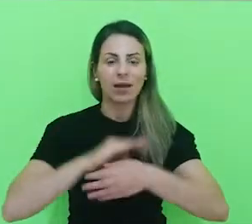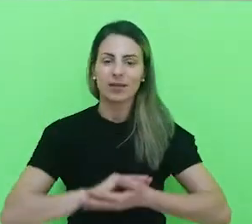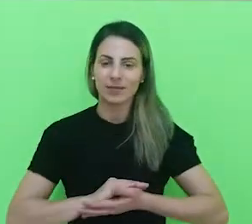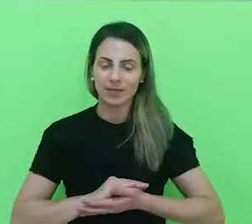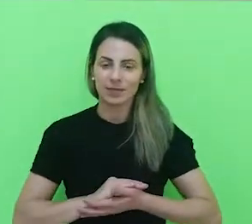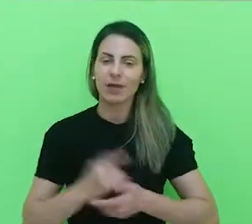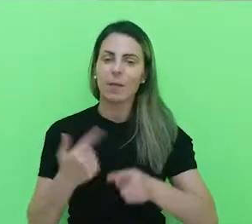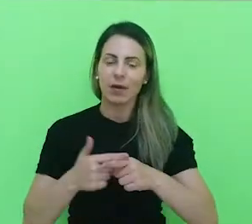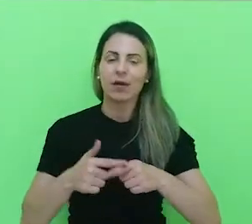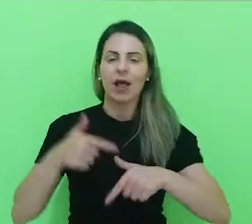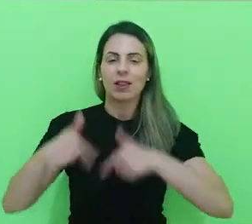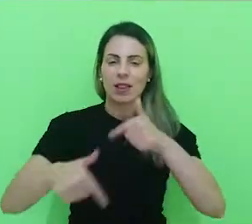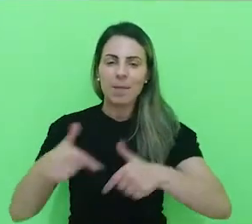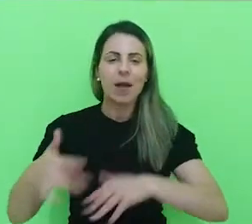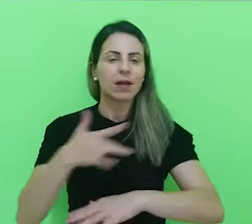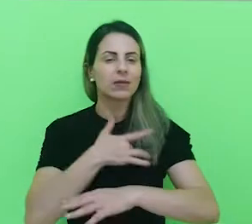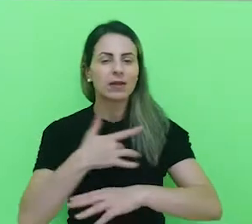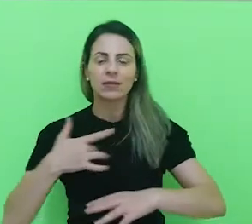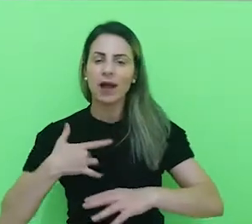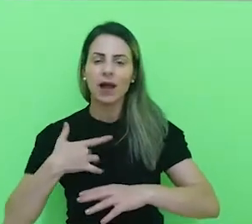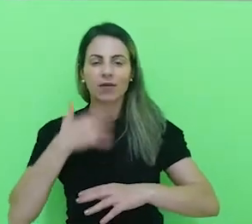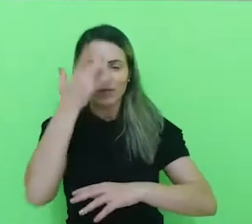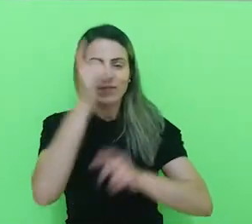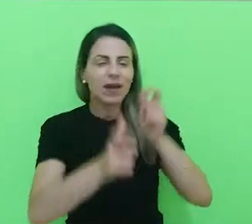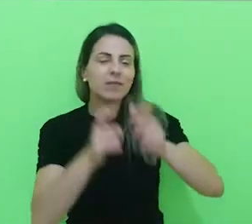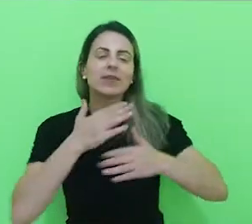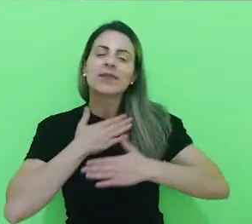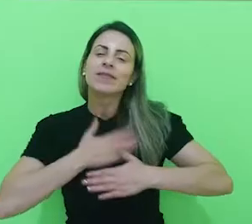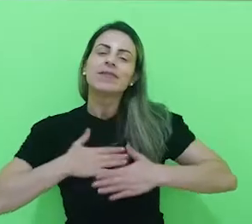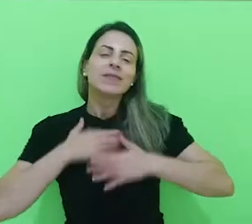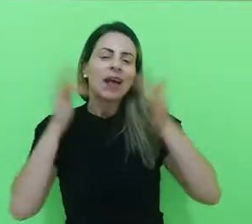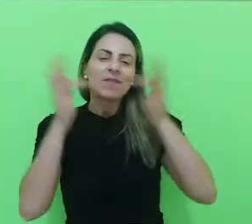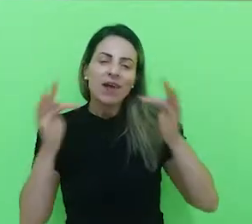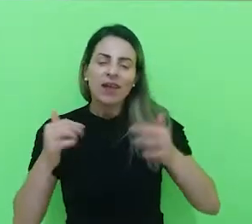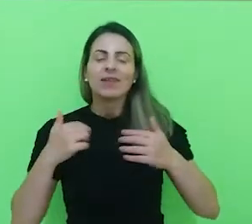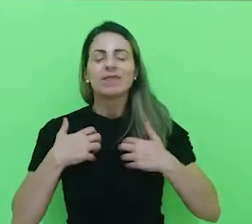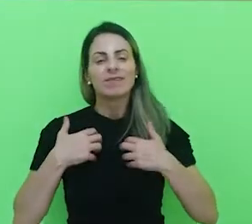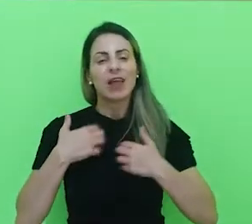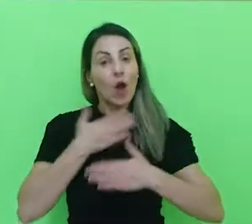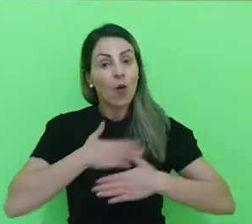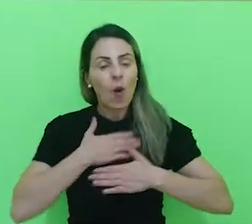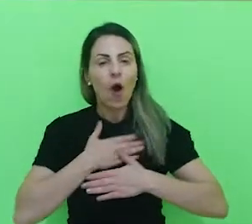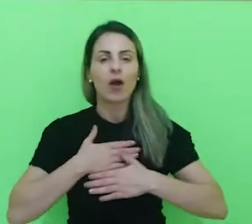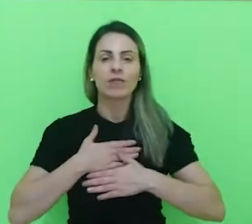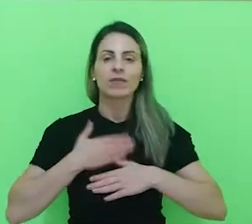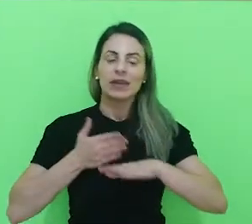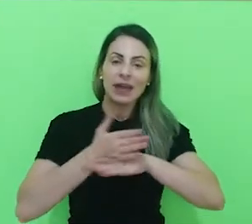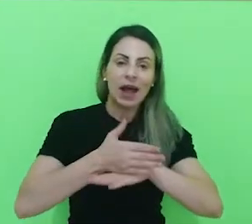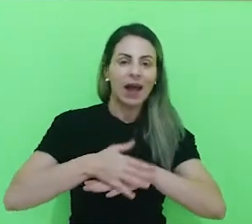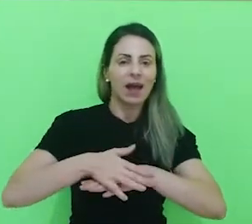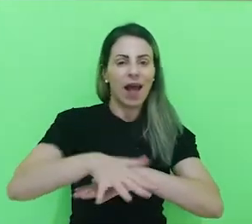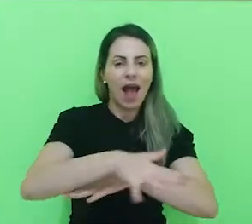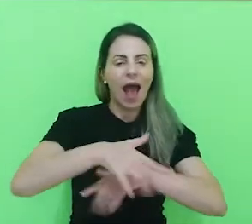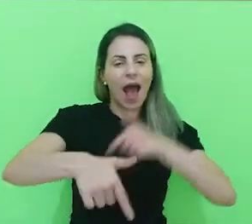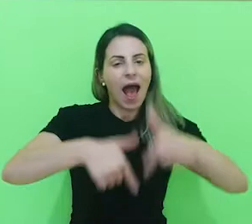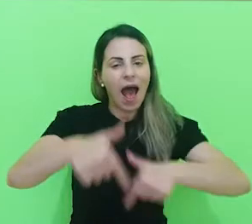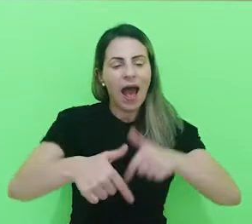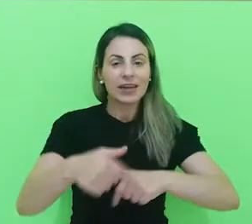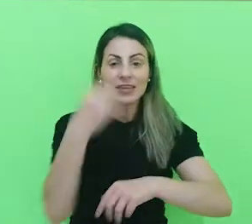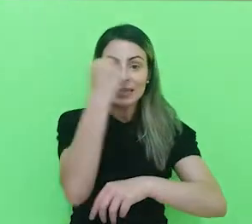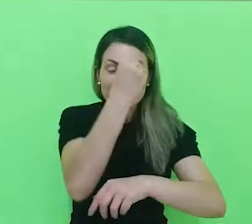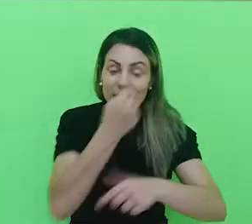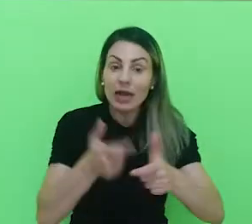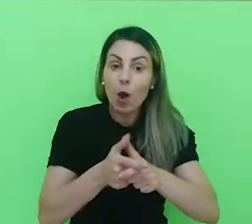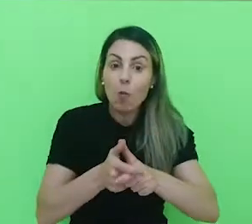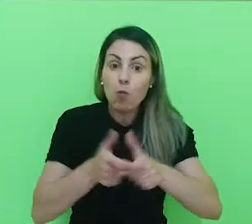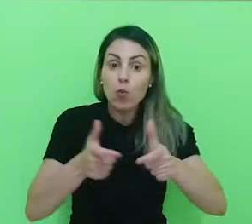porque trabalhar com a saúde e o bem-estar das pessoas é gratificante para mim. O mercado de trabalho na área de estética está bastante aquecido,